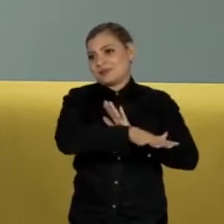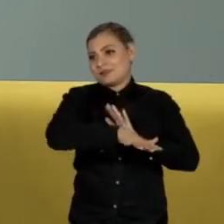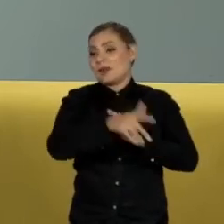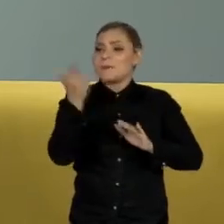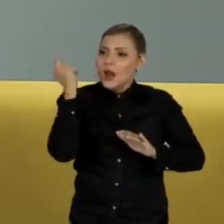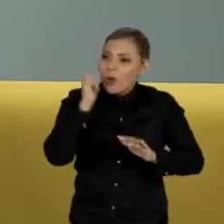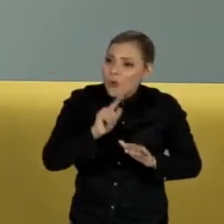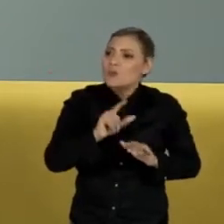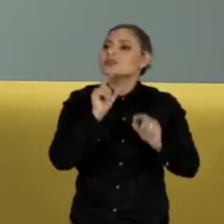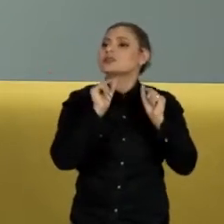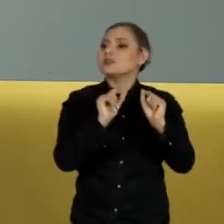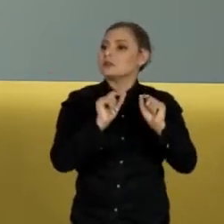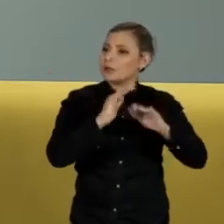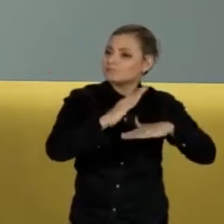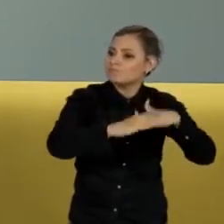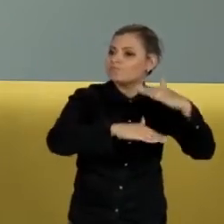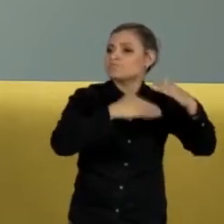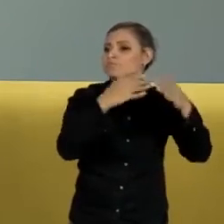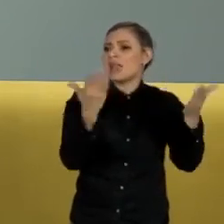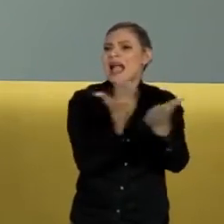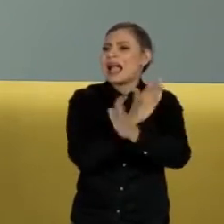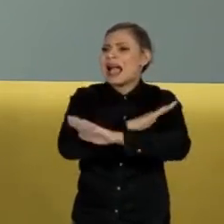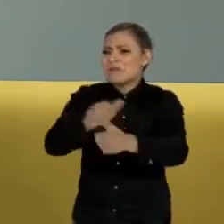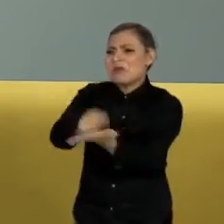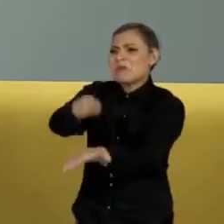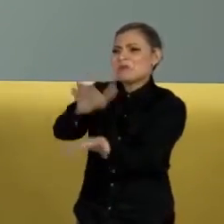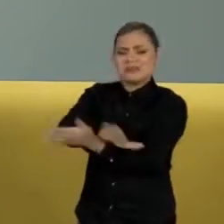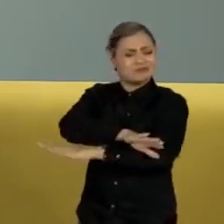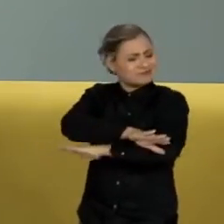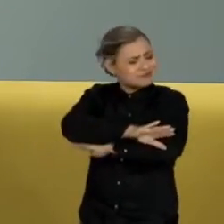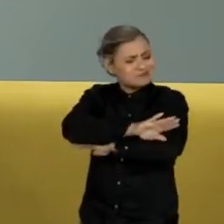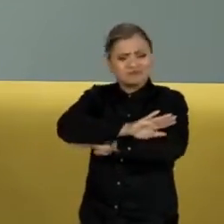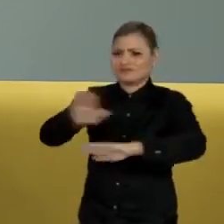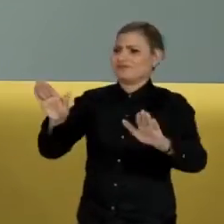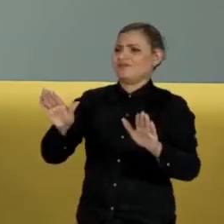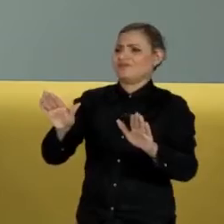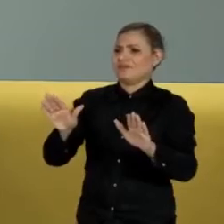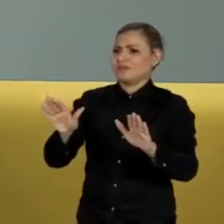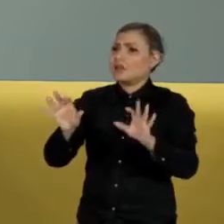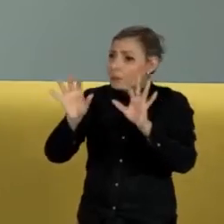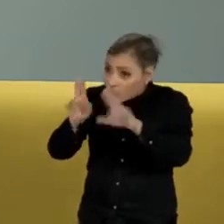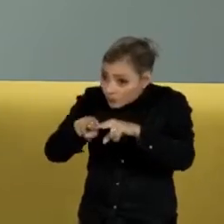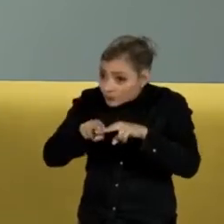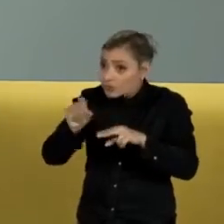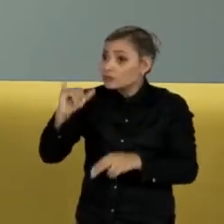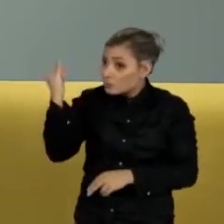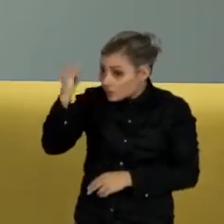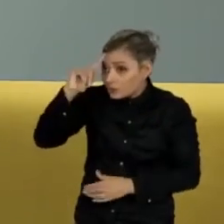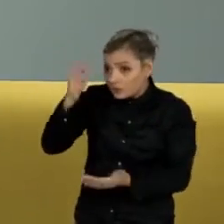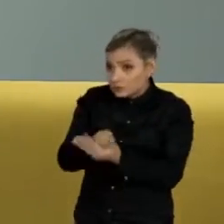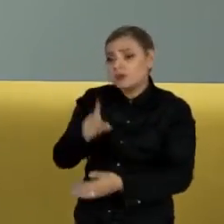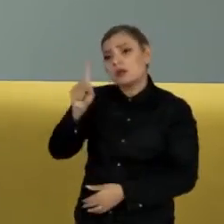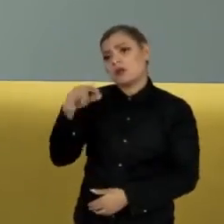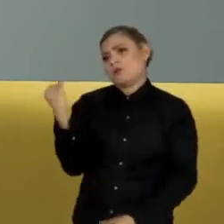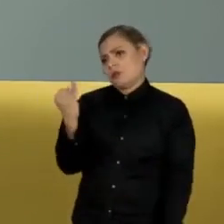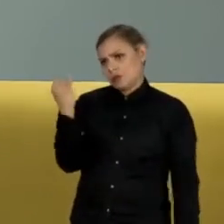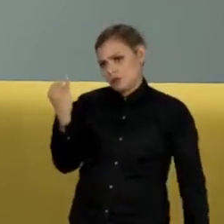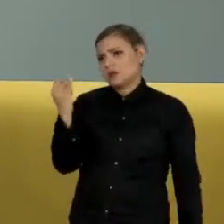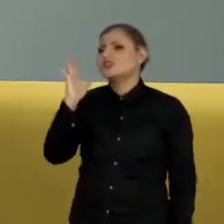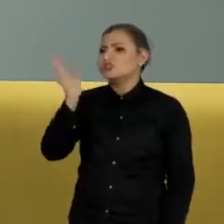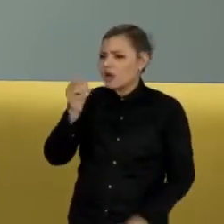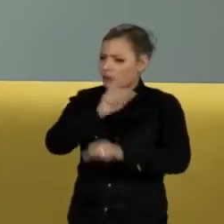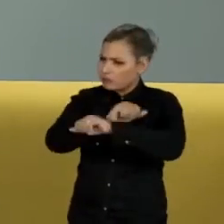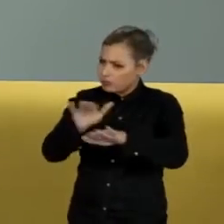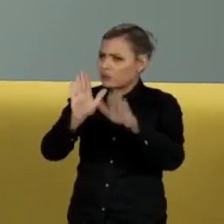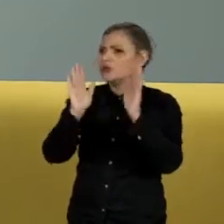uma resposta e que se acabe com a impunidade. Agora, é importante essa decisão? É uma decisão que foi lançada,